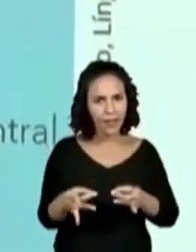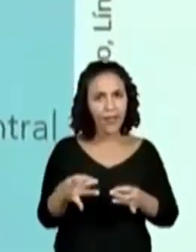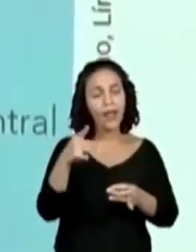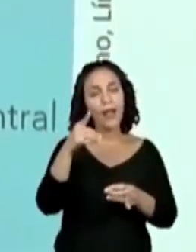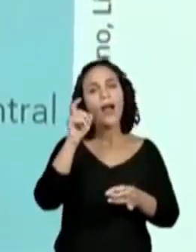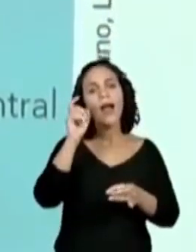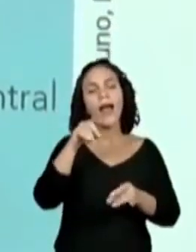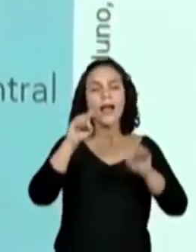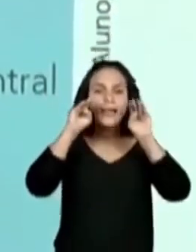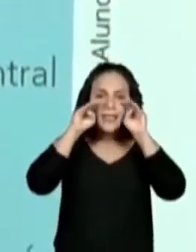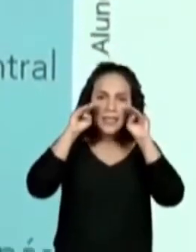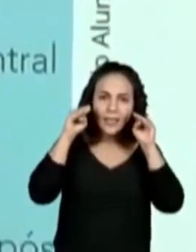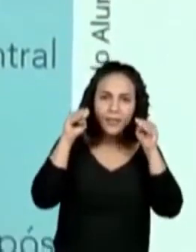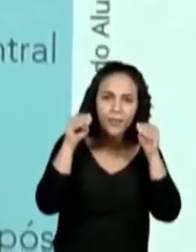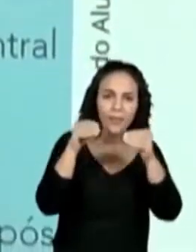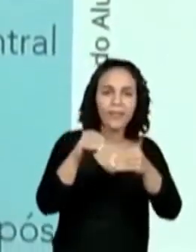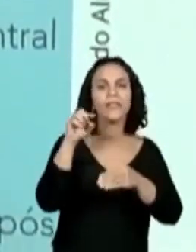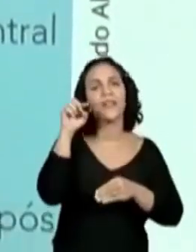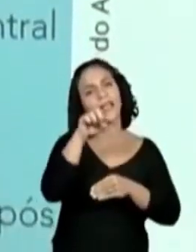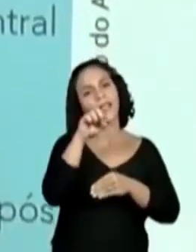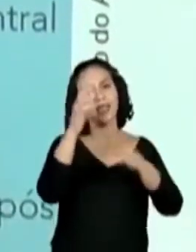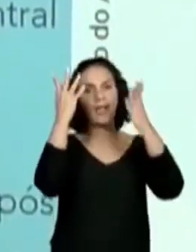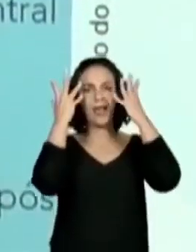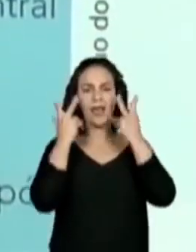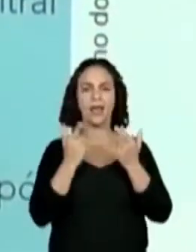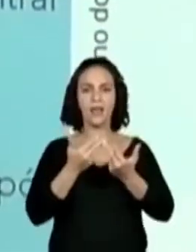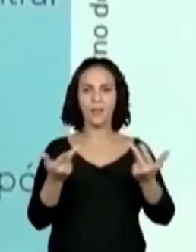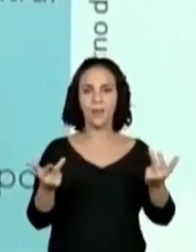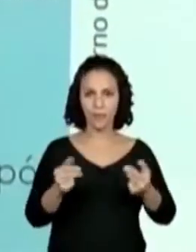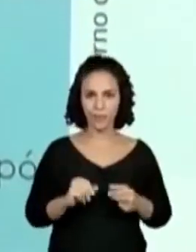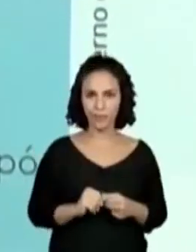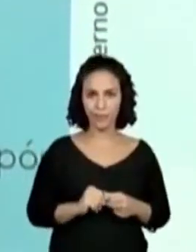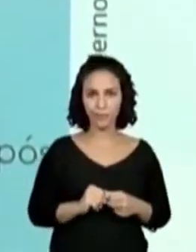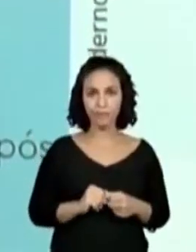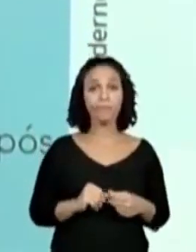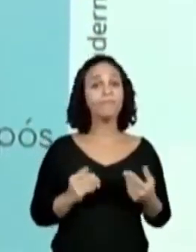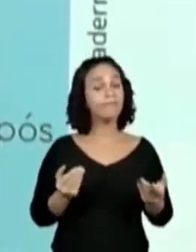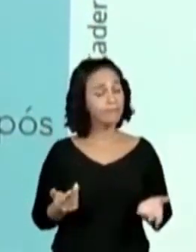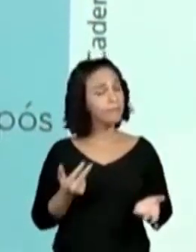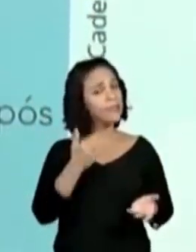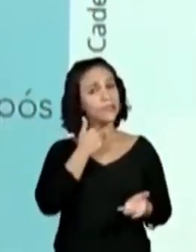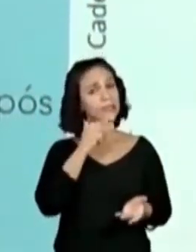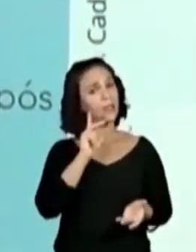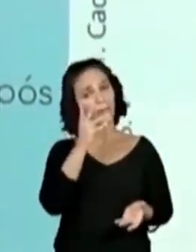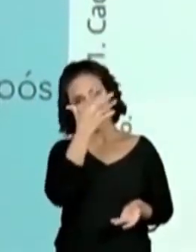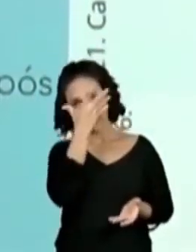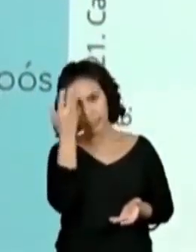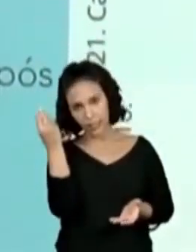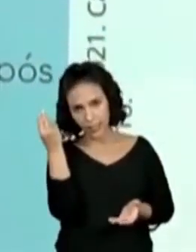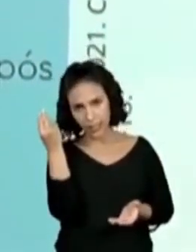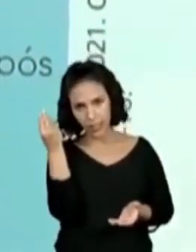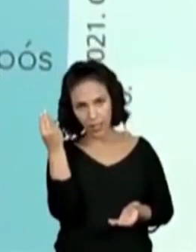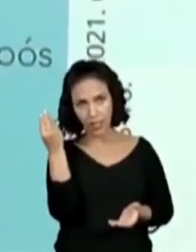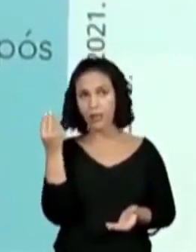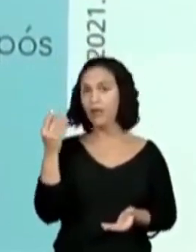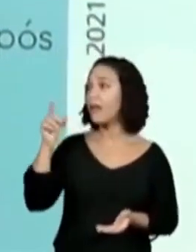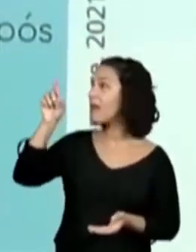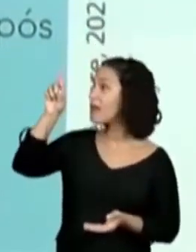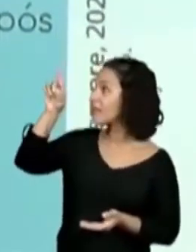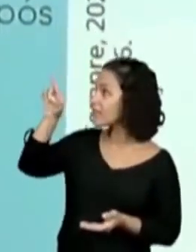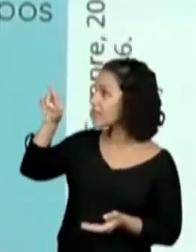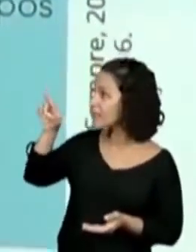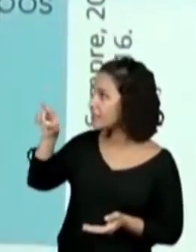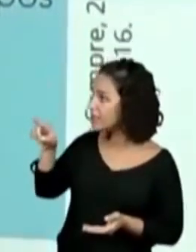especificação do animal. E nós não podemos esquecer que isso é